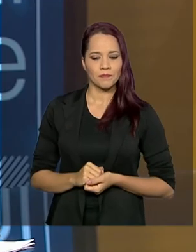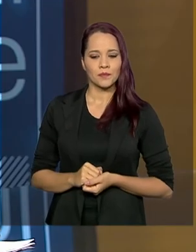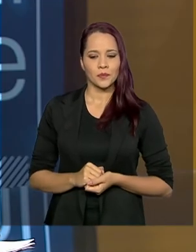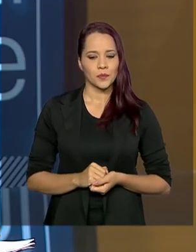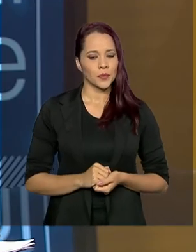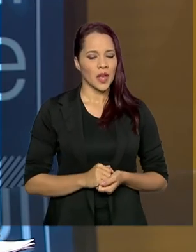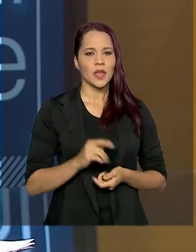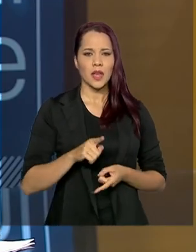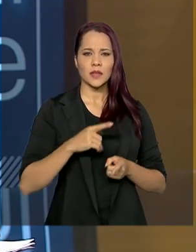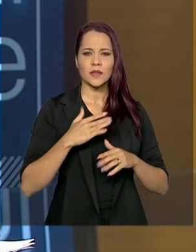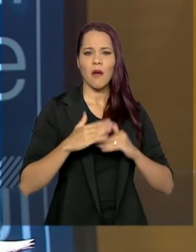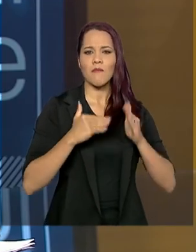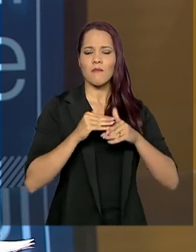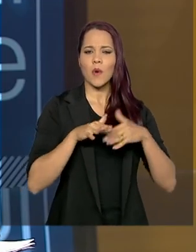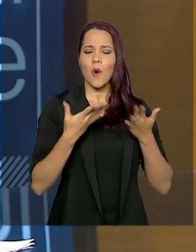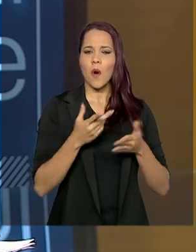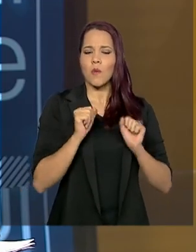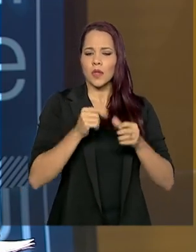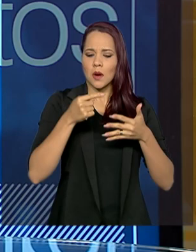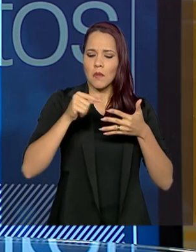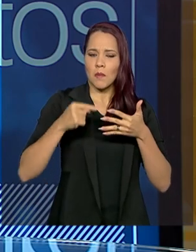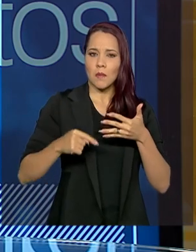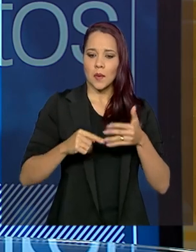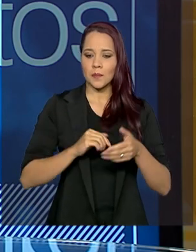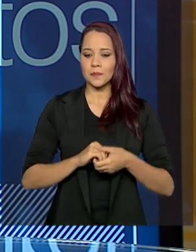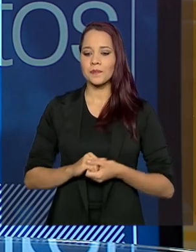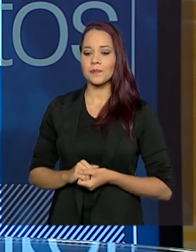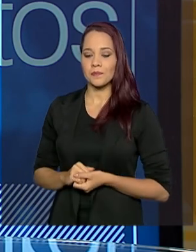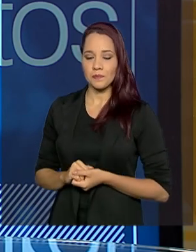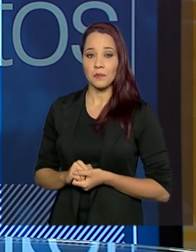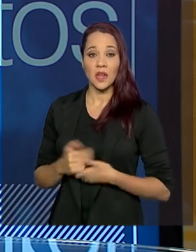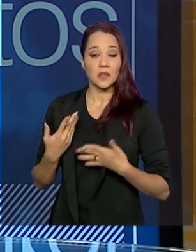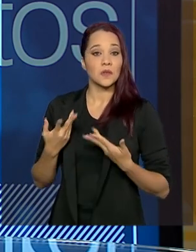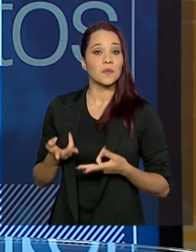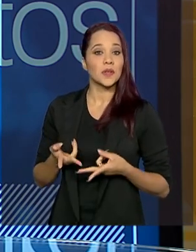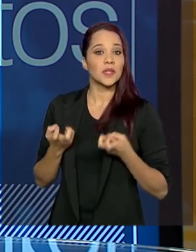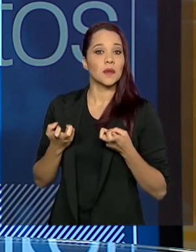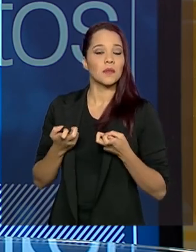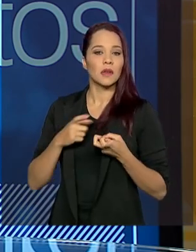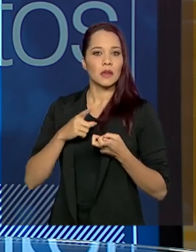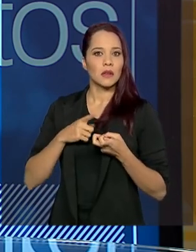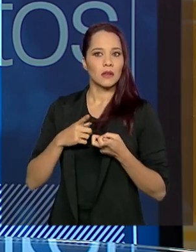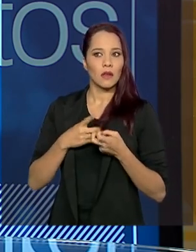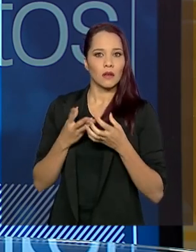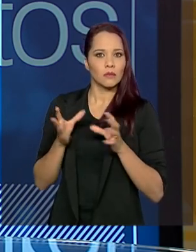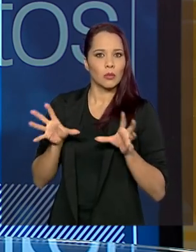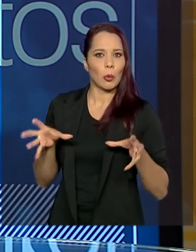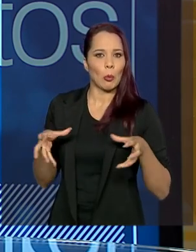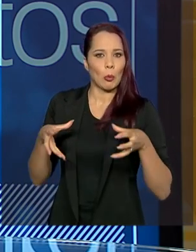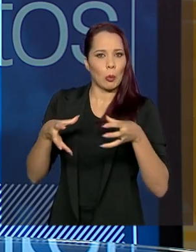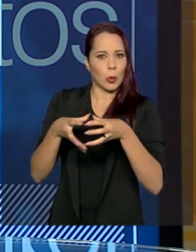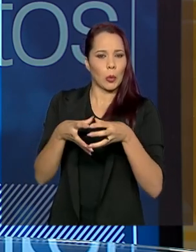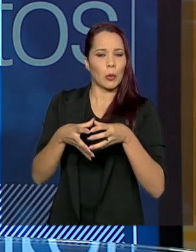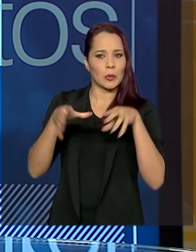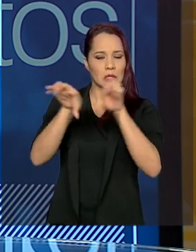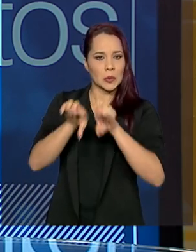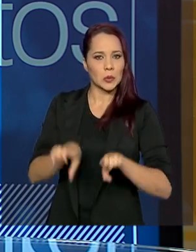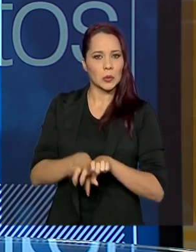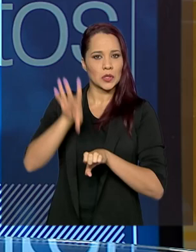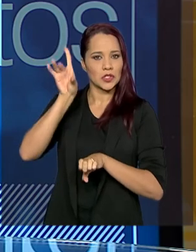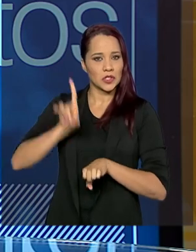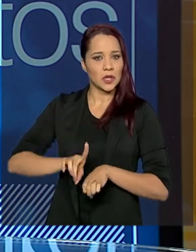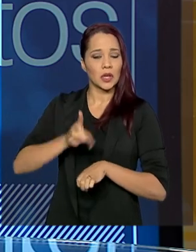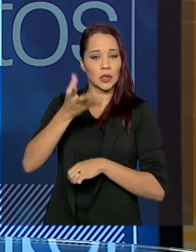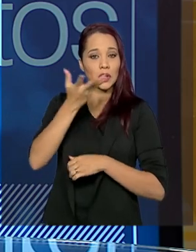o senhor poderia pontuar para a gente? A gente percebe que existe um grande arcabouço de direitos da criança e